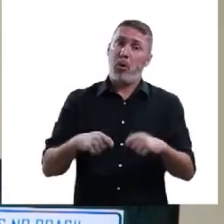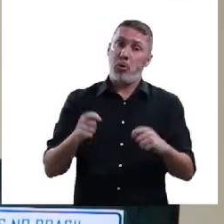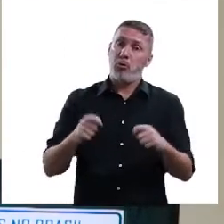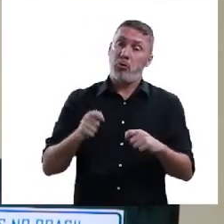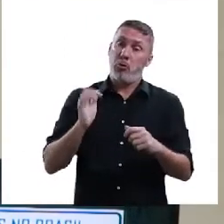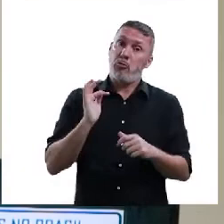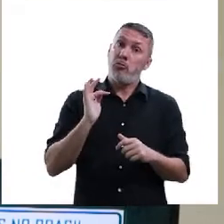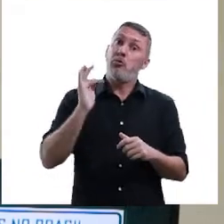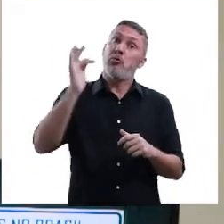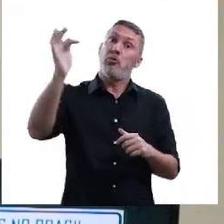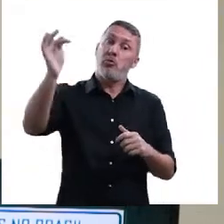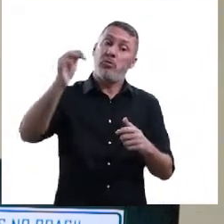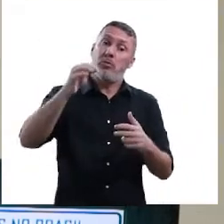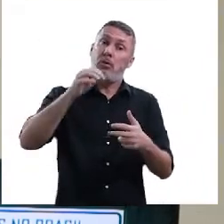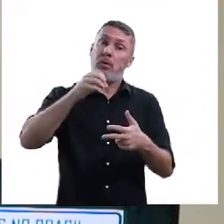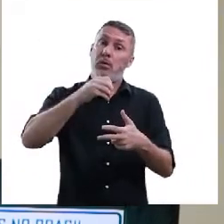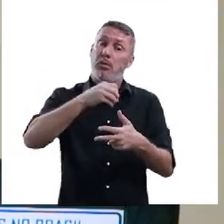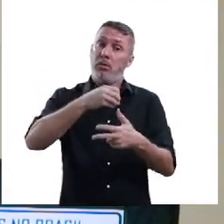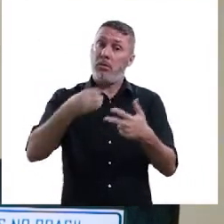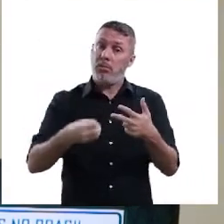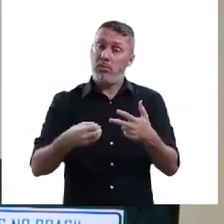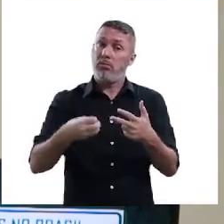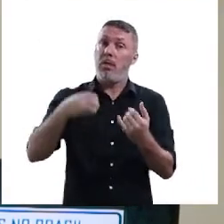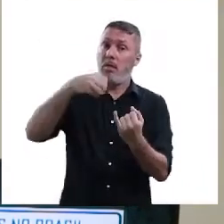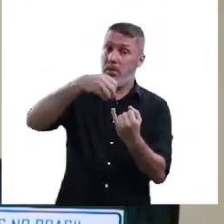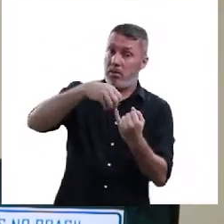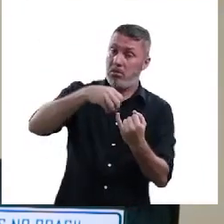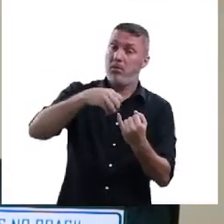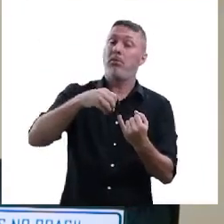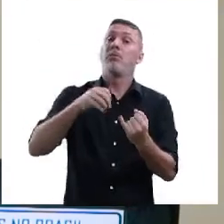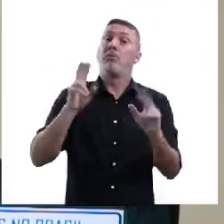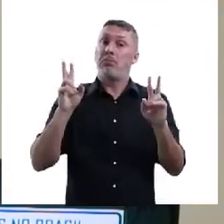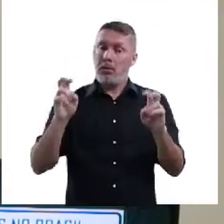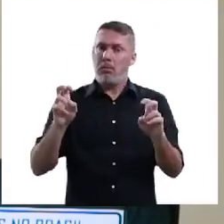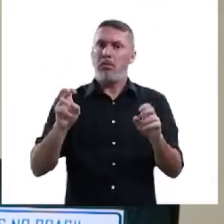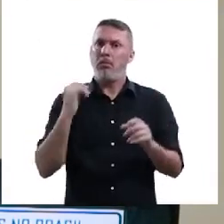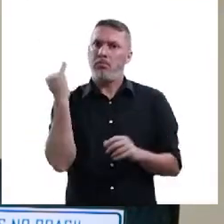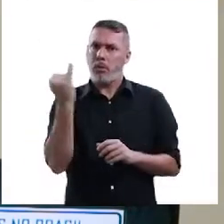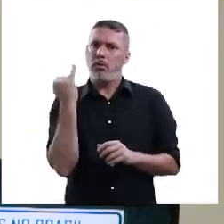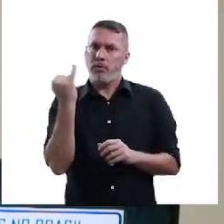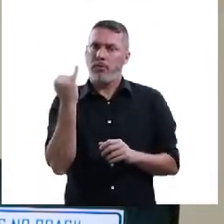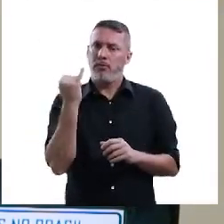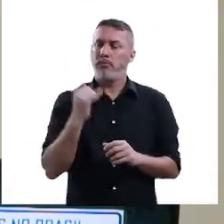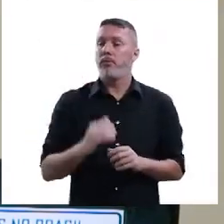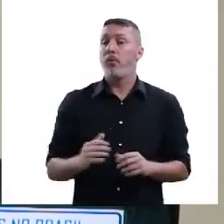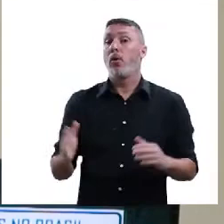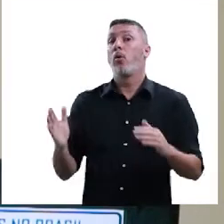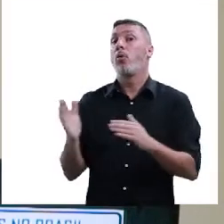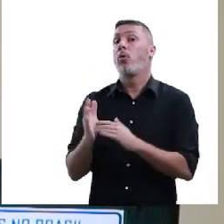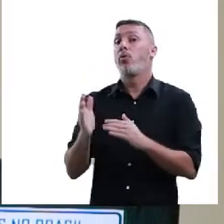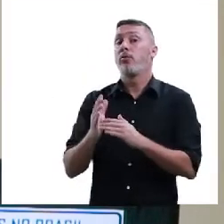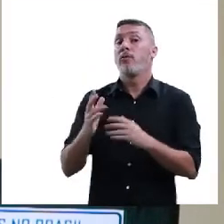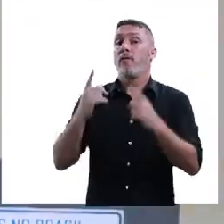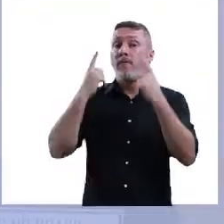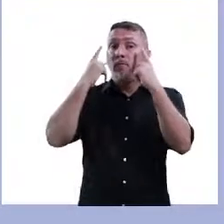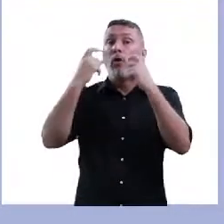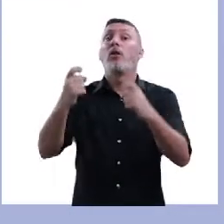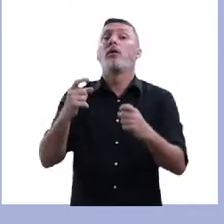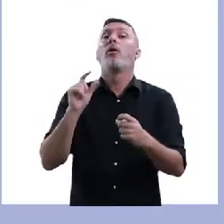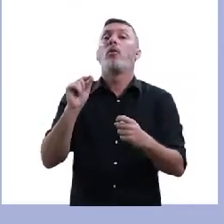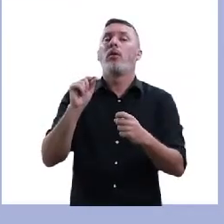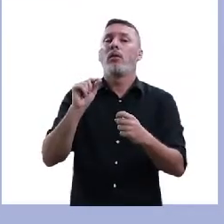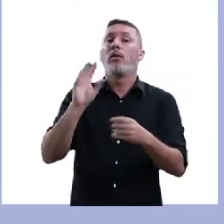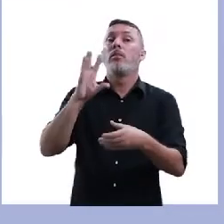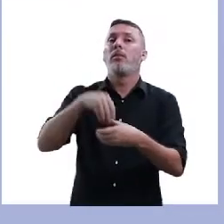ser uma proposta que o Inep, ele pode, olha, vamos jogar esse tema, que é um tema pertinente. E por último, a violência no